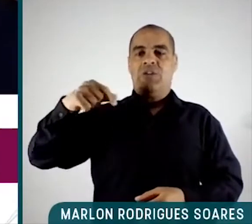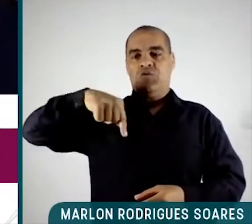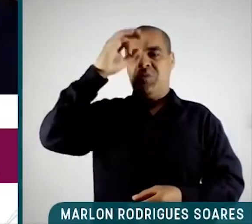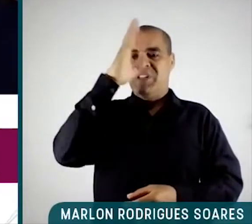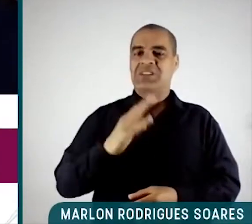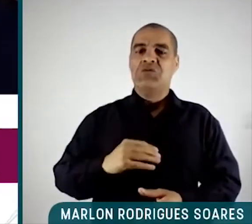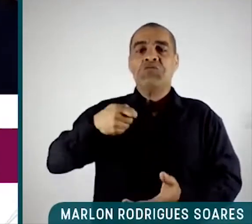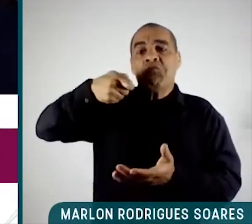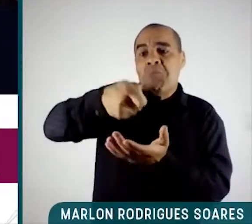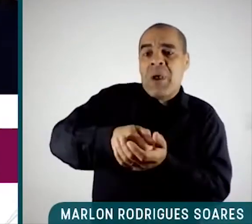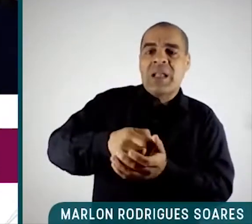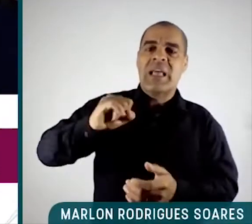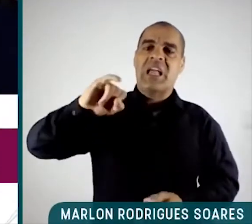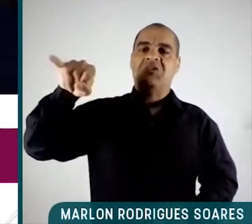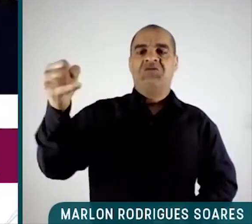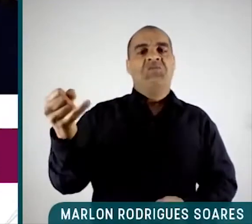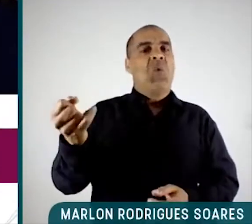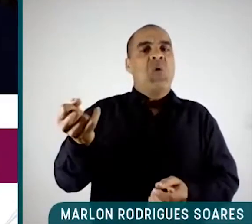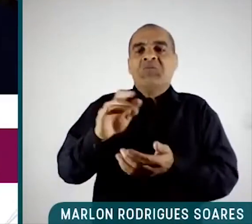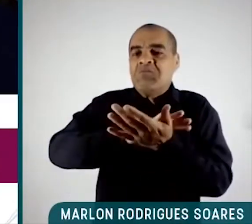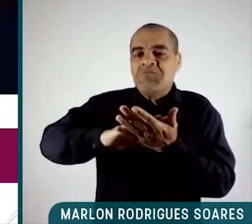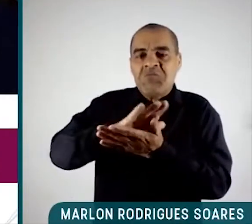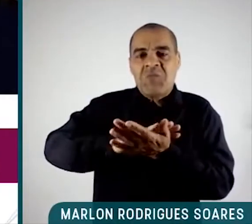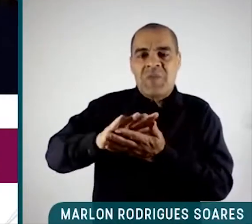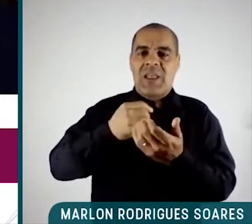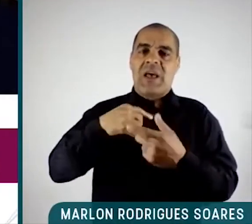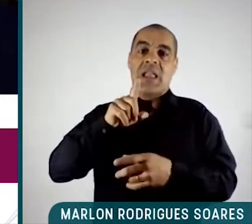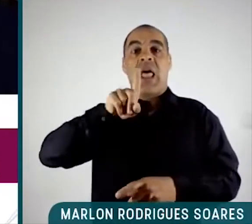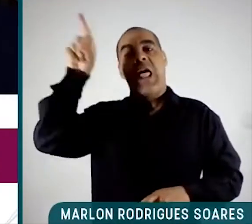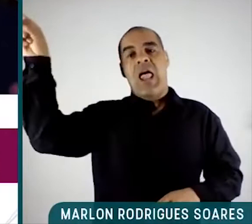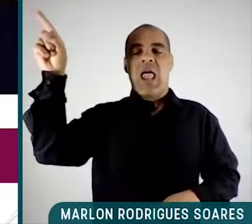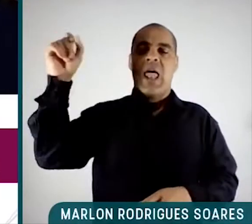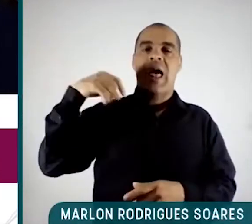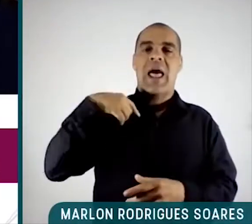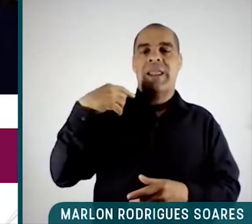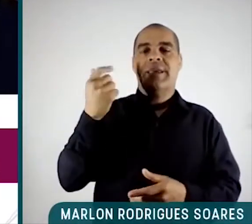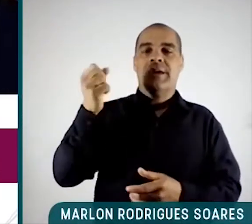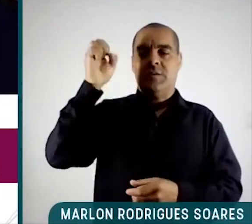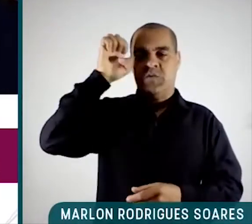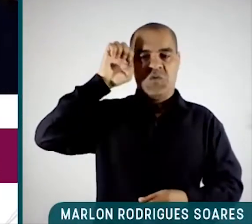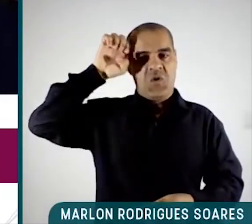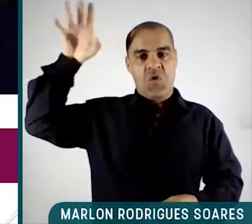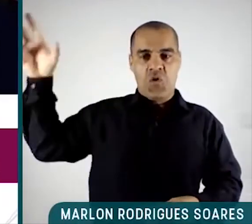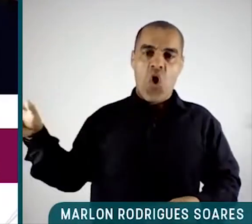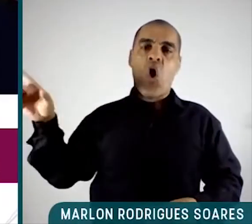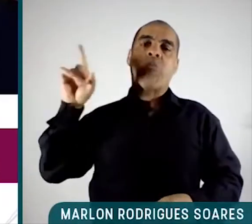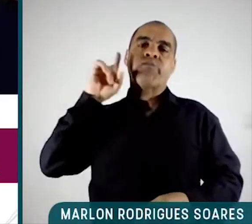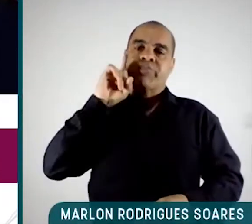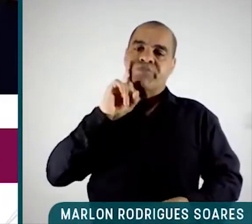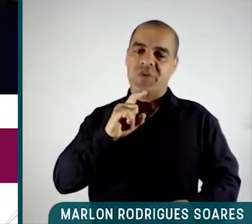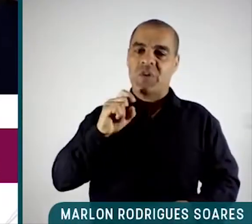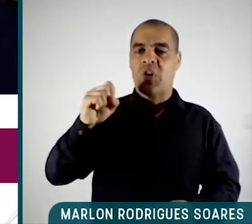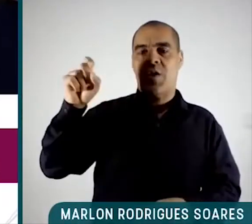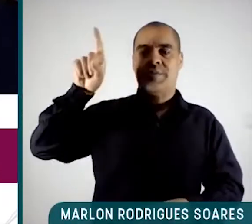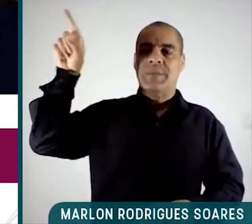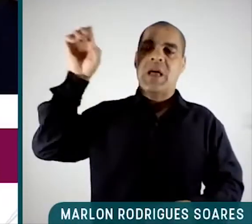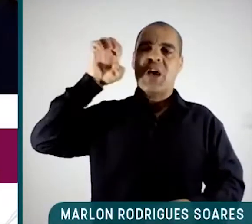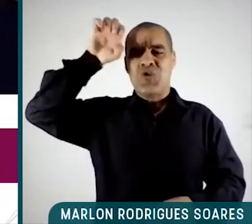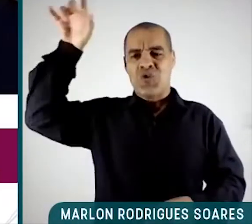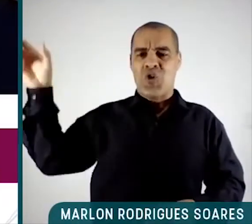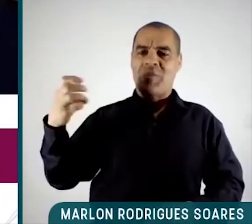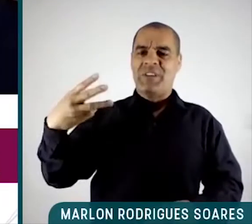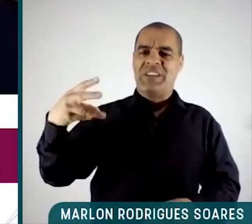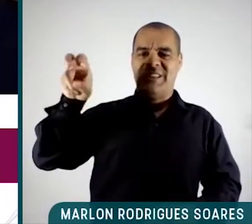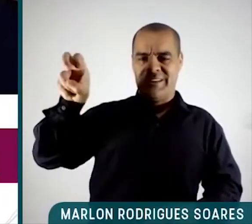grandes heranças na Europa vai de 35% a 60% em alguns países, nos Estados Unidos a menor alíquota é 29%, no Brasil é 4%.